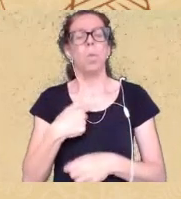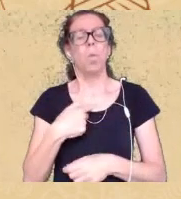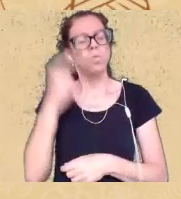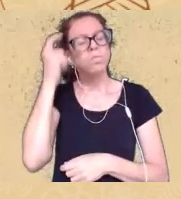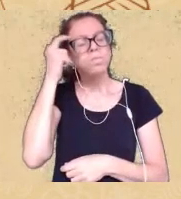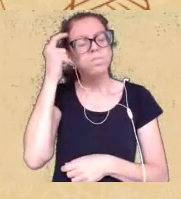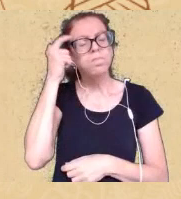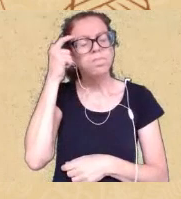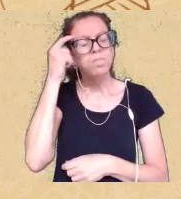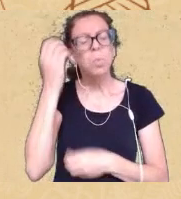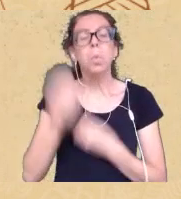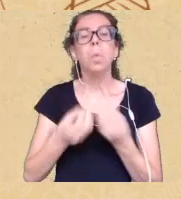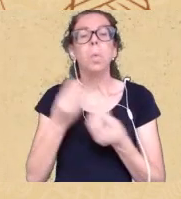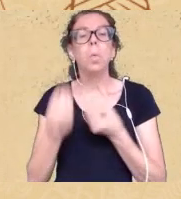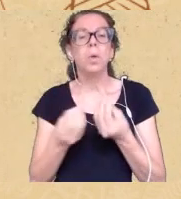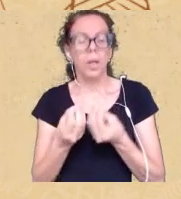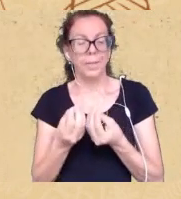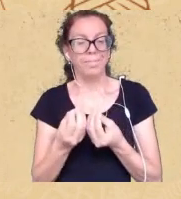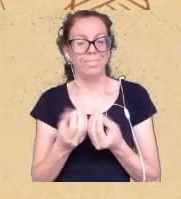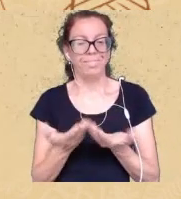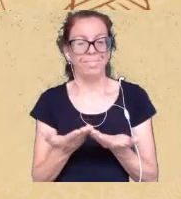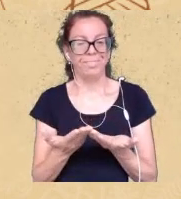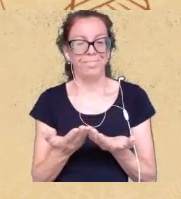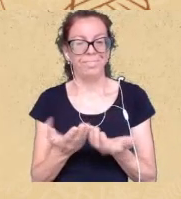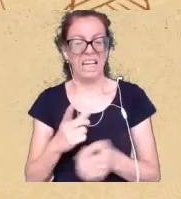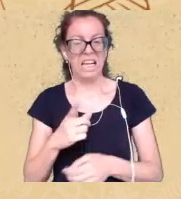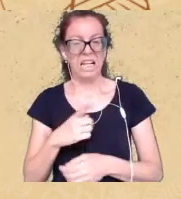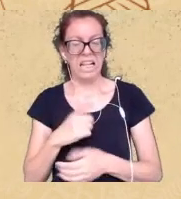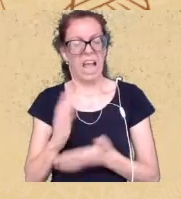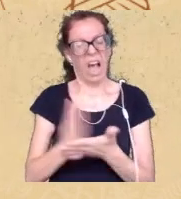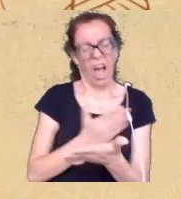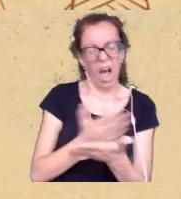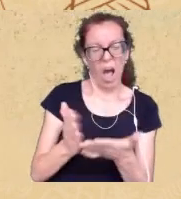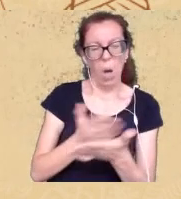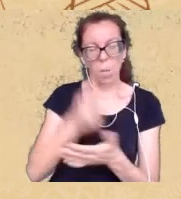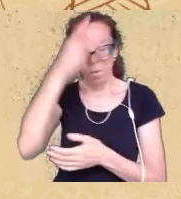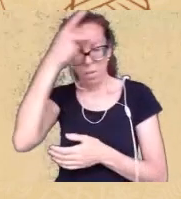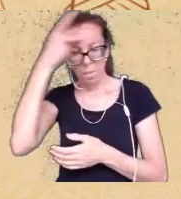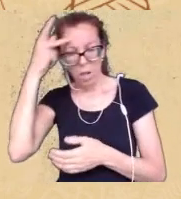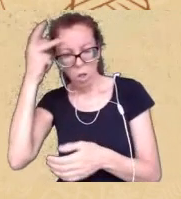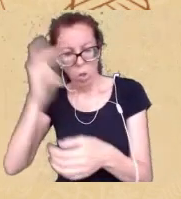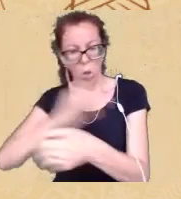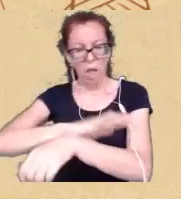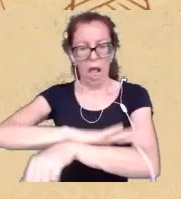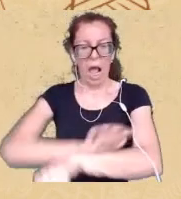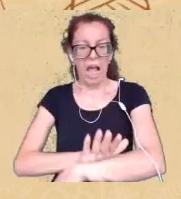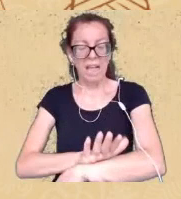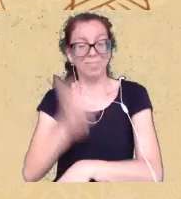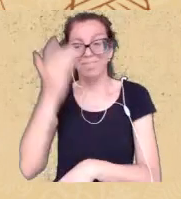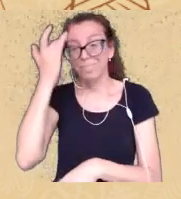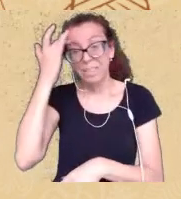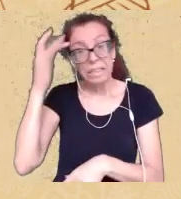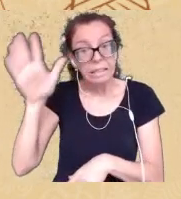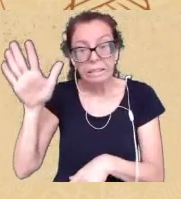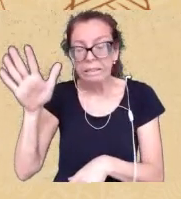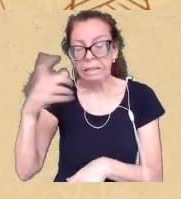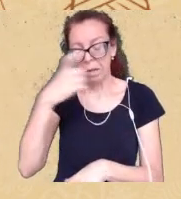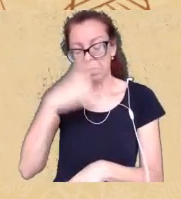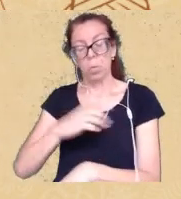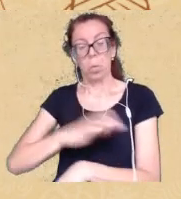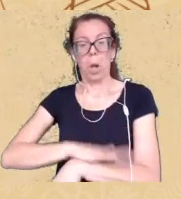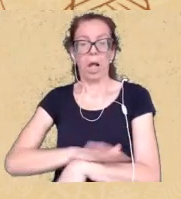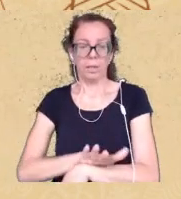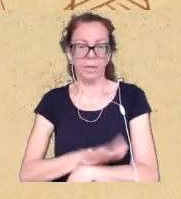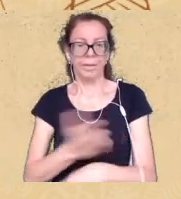minha situação tem algumas pessoas que são racistas e elas nem sabem que o são eu também